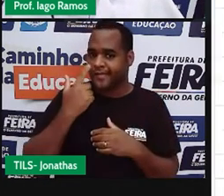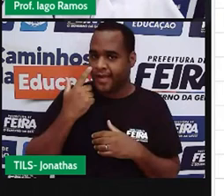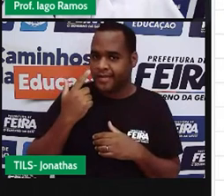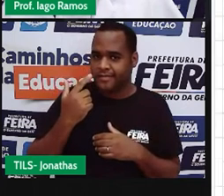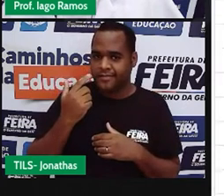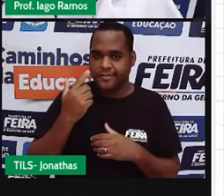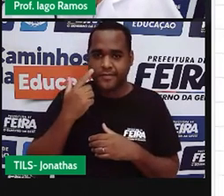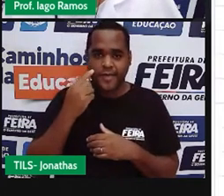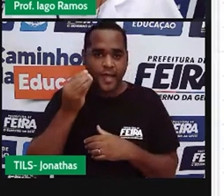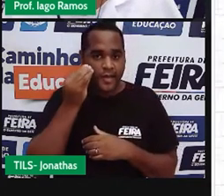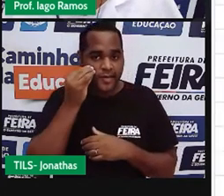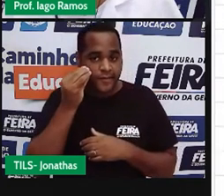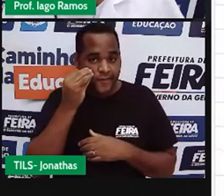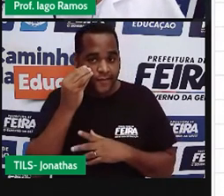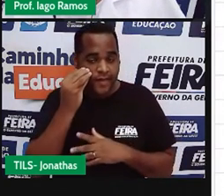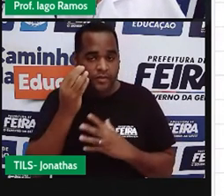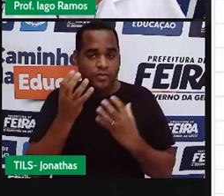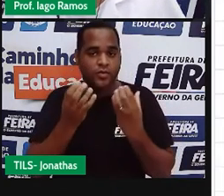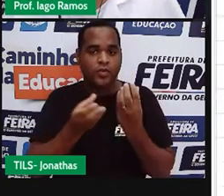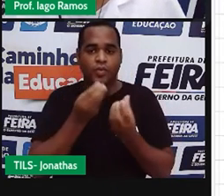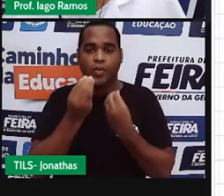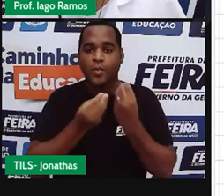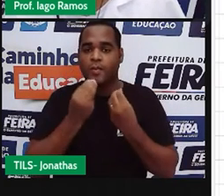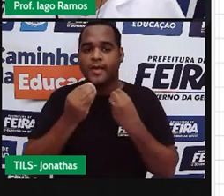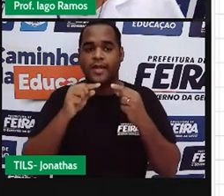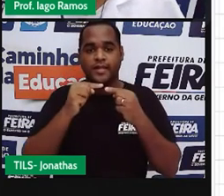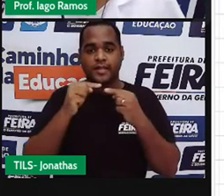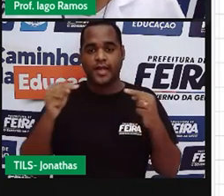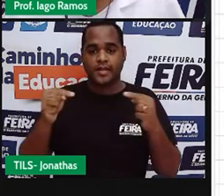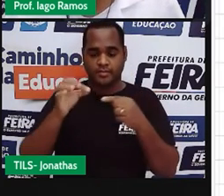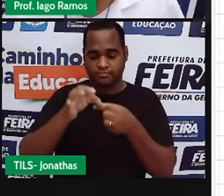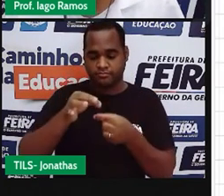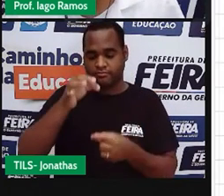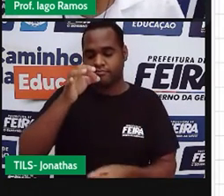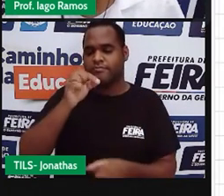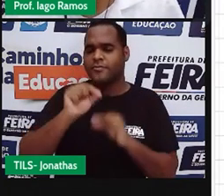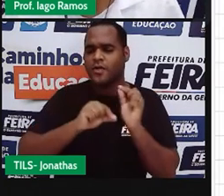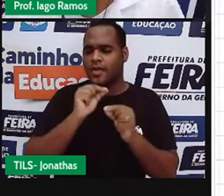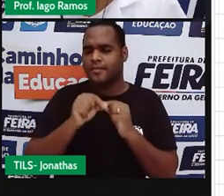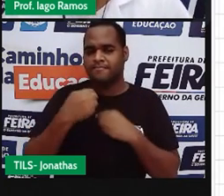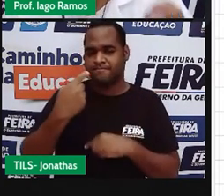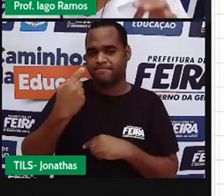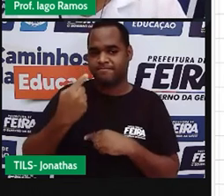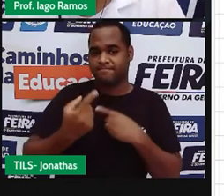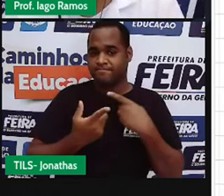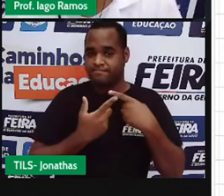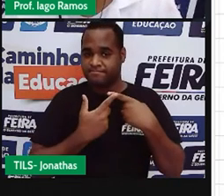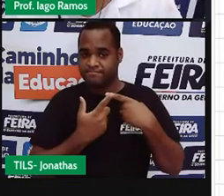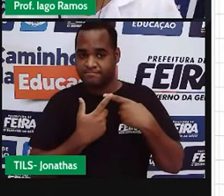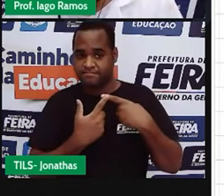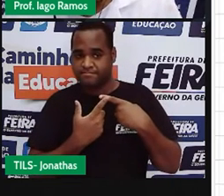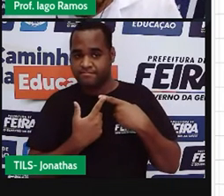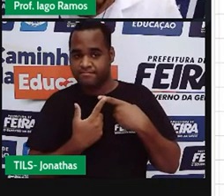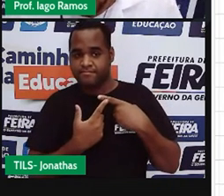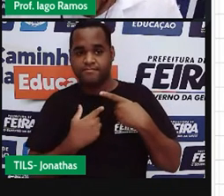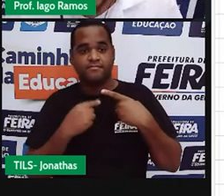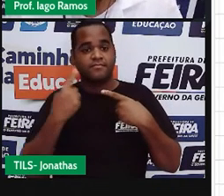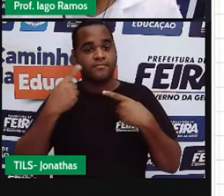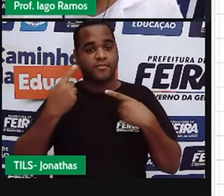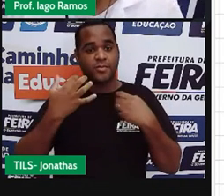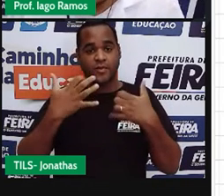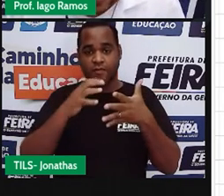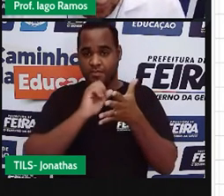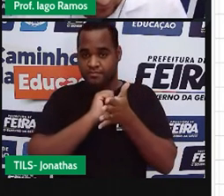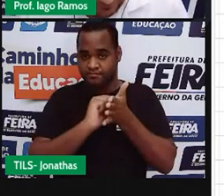pra gente ver o que é que essa reta mediatriz faz aqui. Primeiro, essa reta mediatriz, eu vou